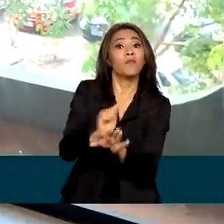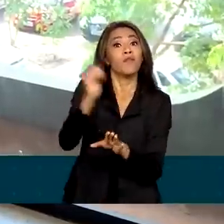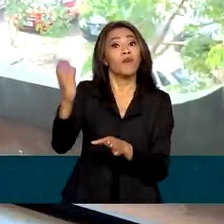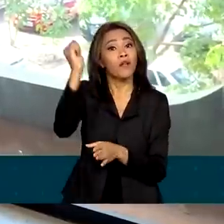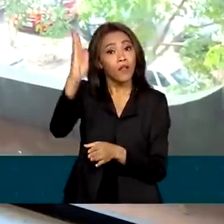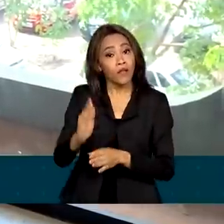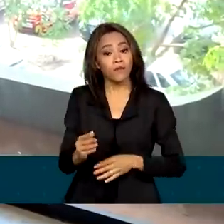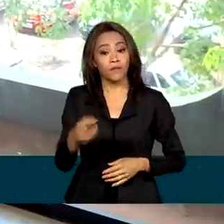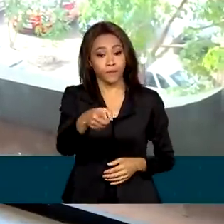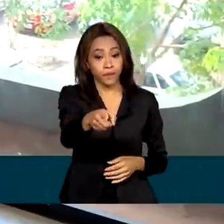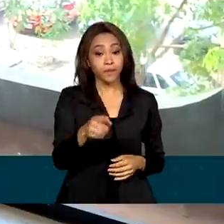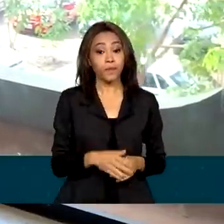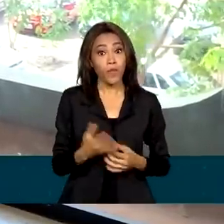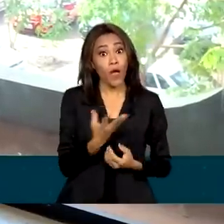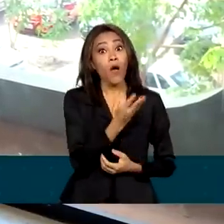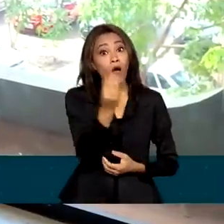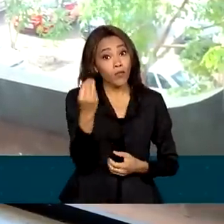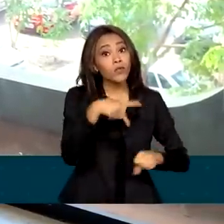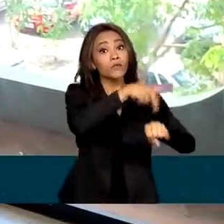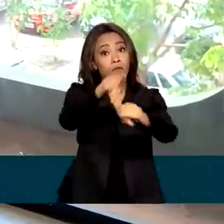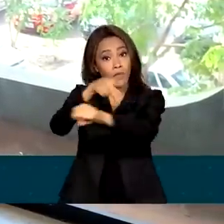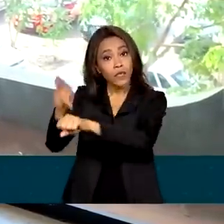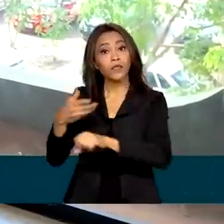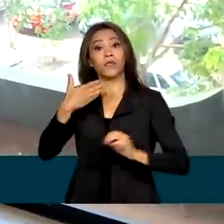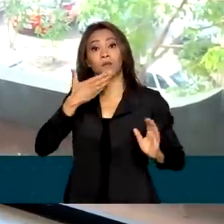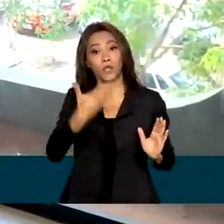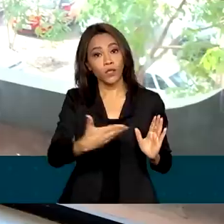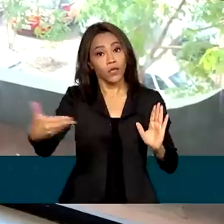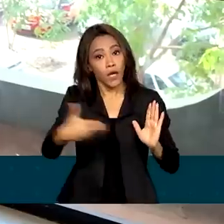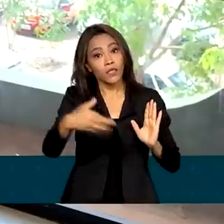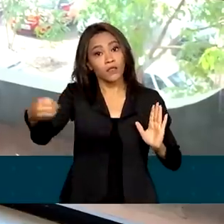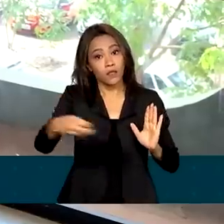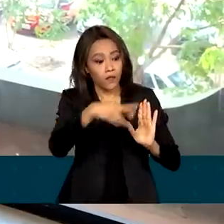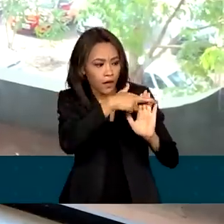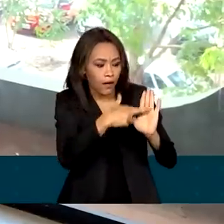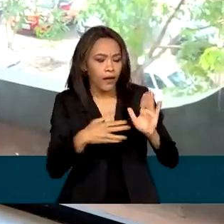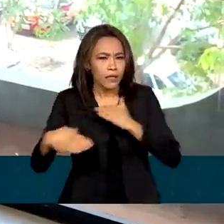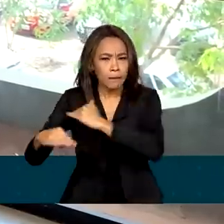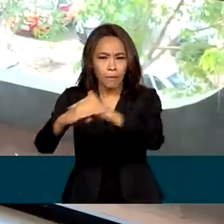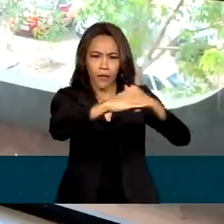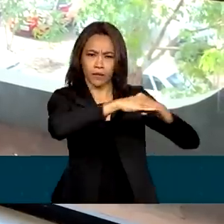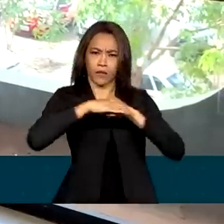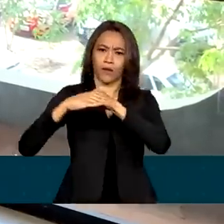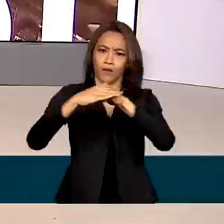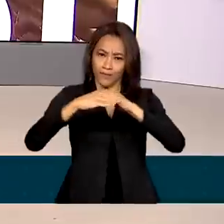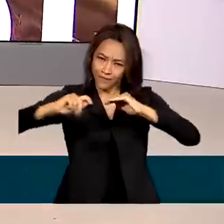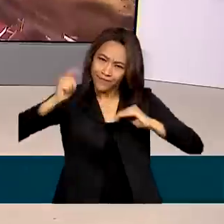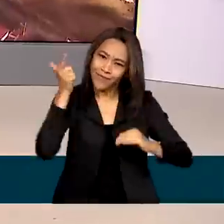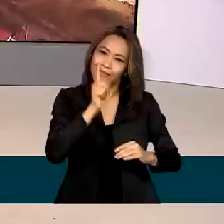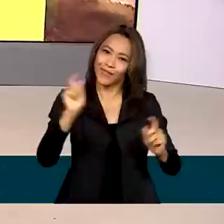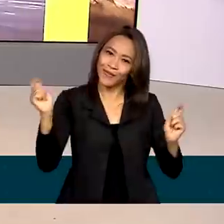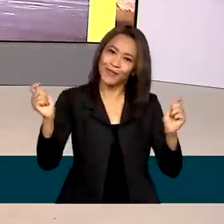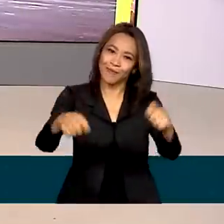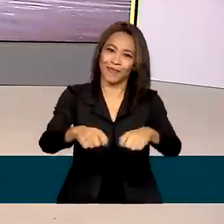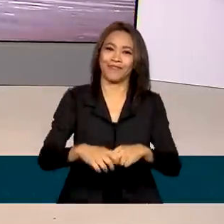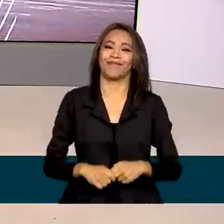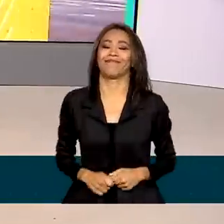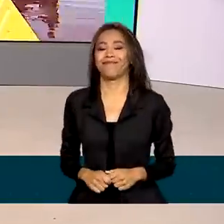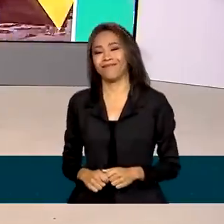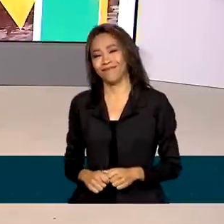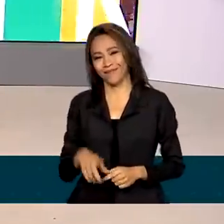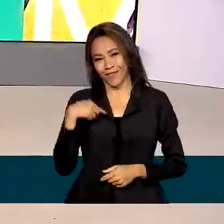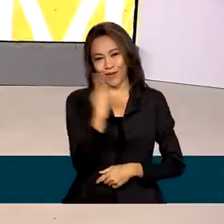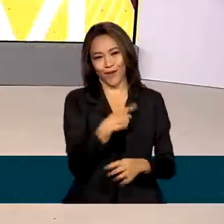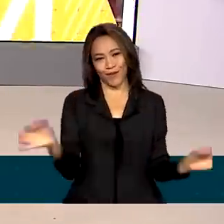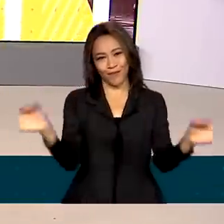pedido essa chancela oficial e agora, com esse padrão, isso será possível. E a gente